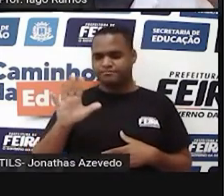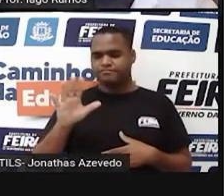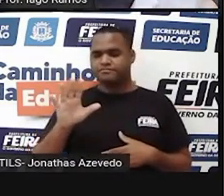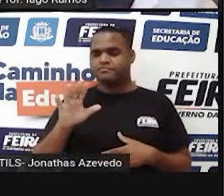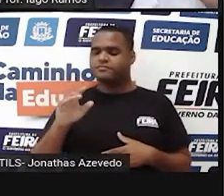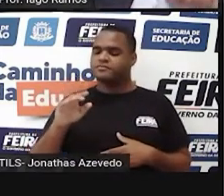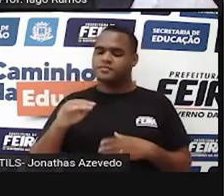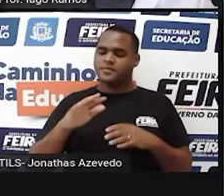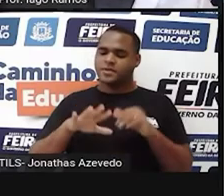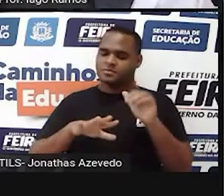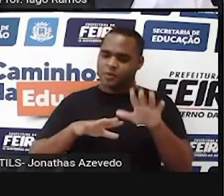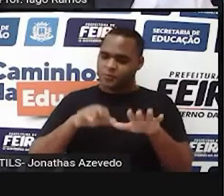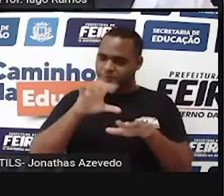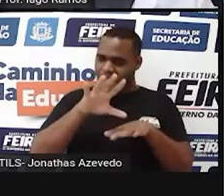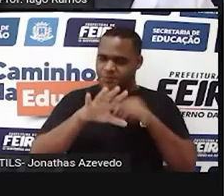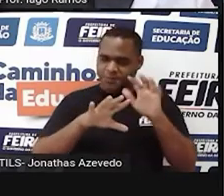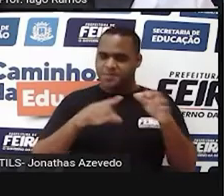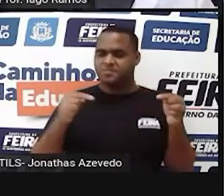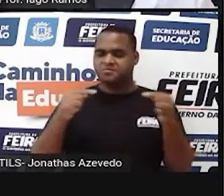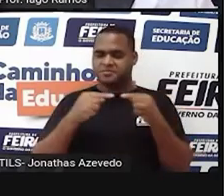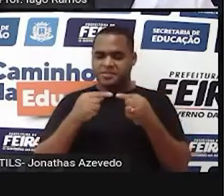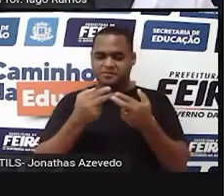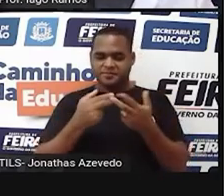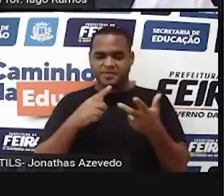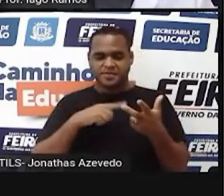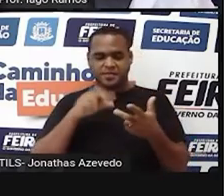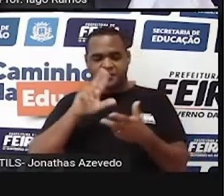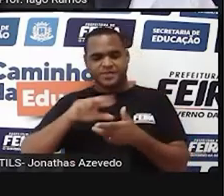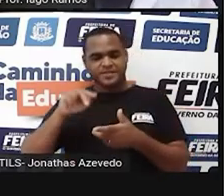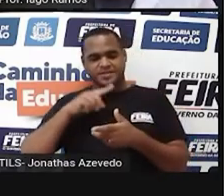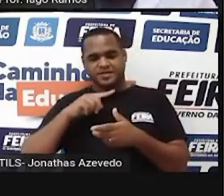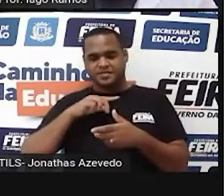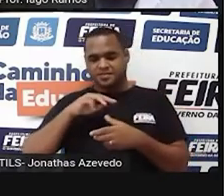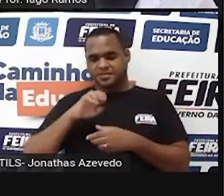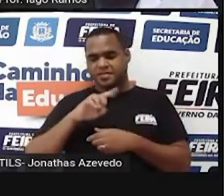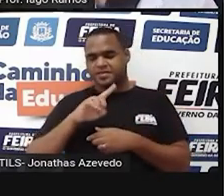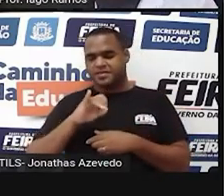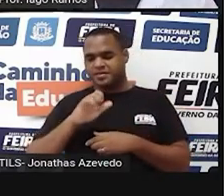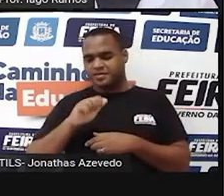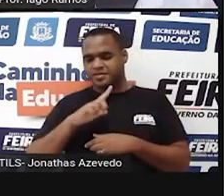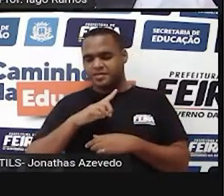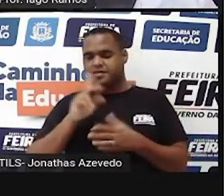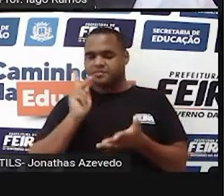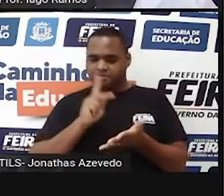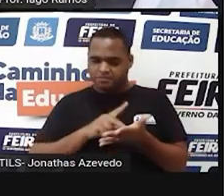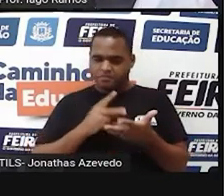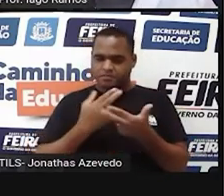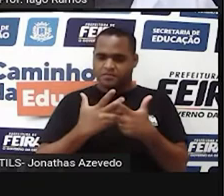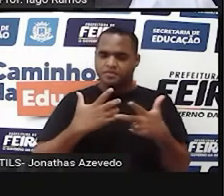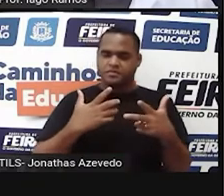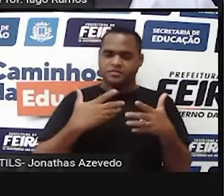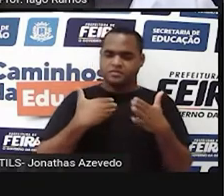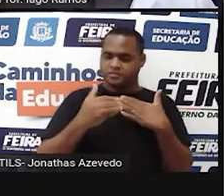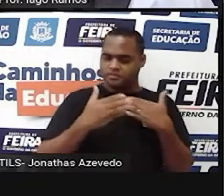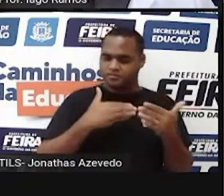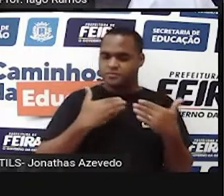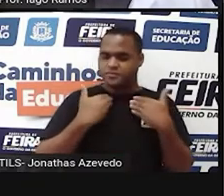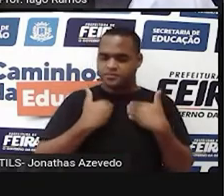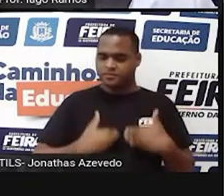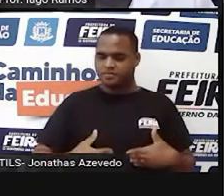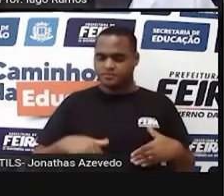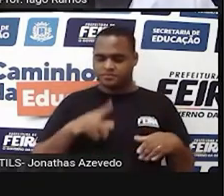Falei dos palmos, né? Como instrumento de medida. Mas, na verdade, qualquer parte do corpo, né?